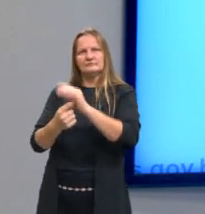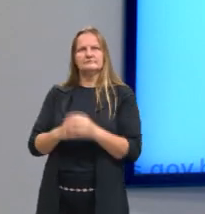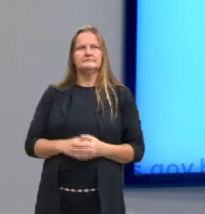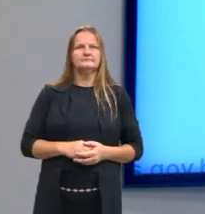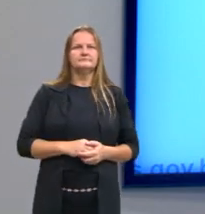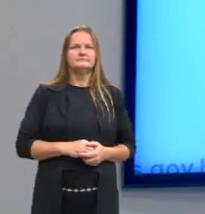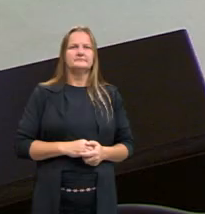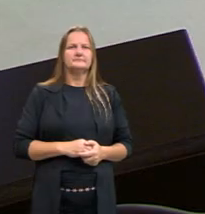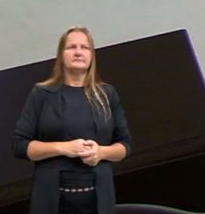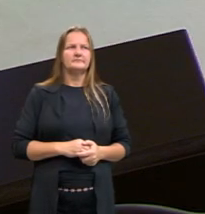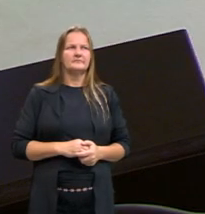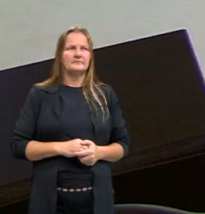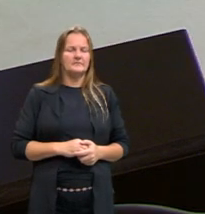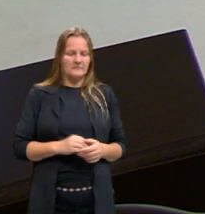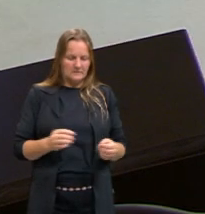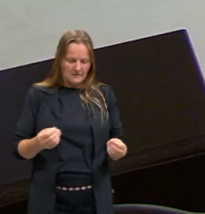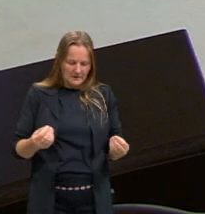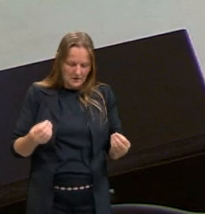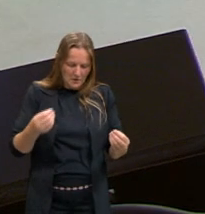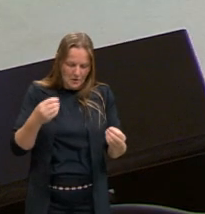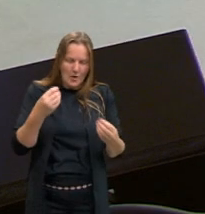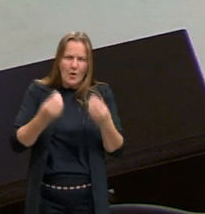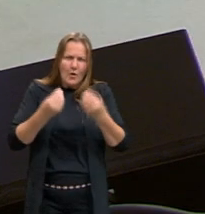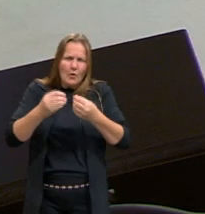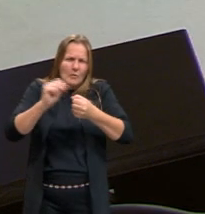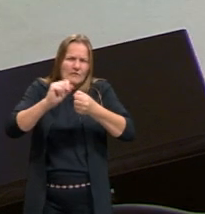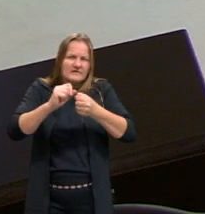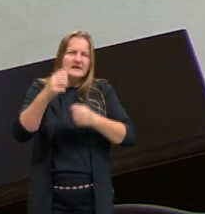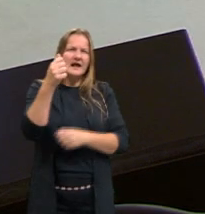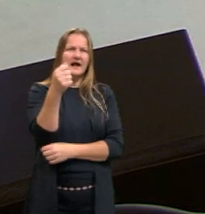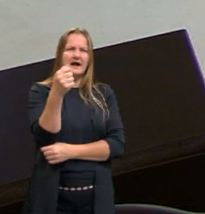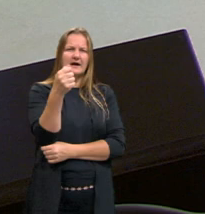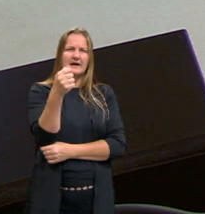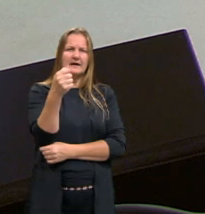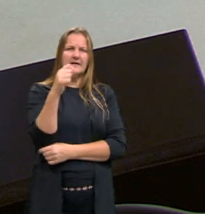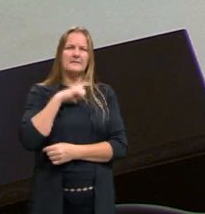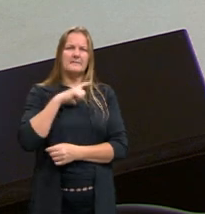para a gente ver, ó, a medida A, a gente tem